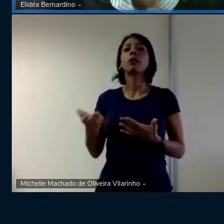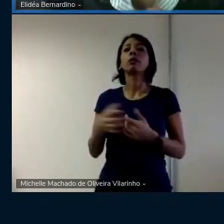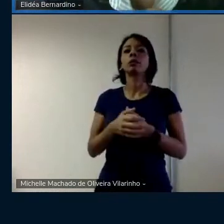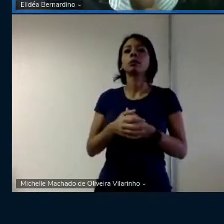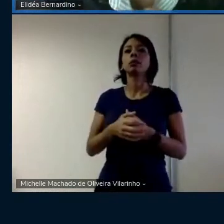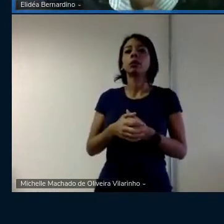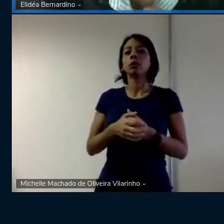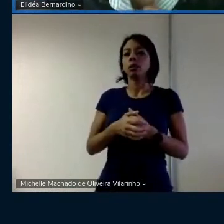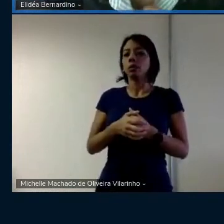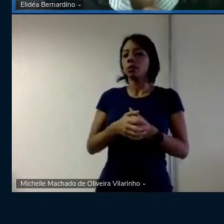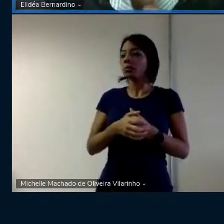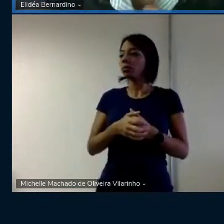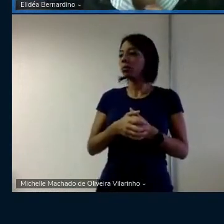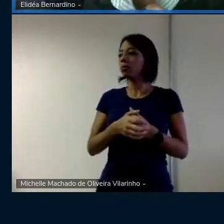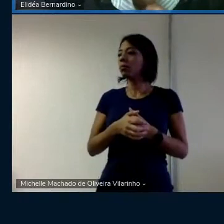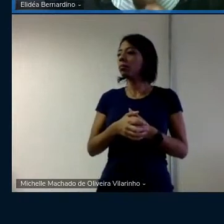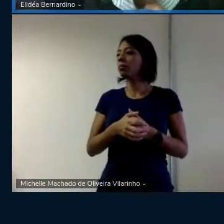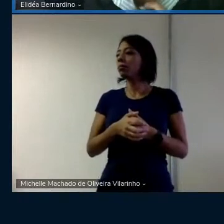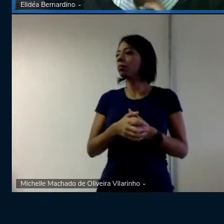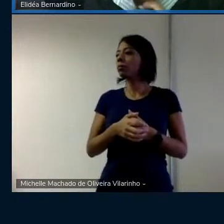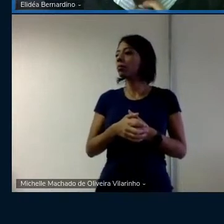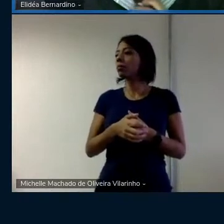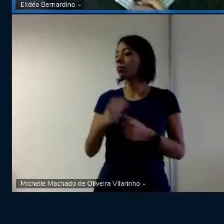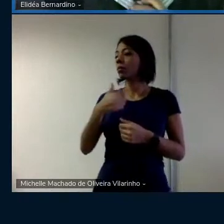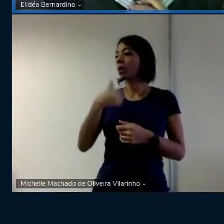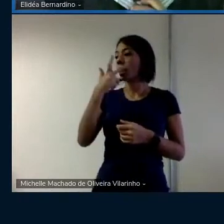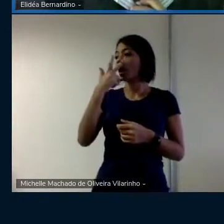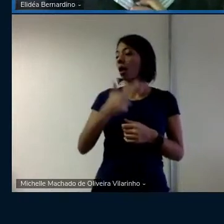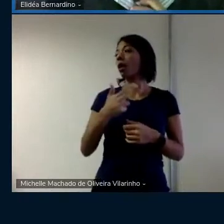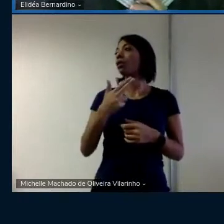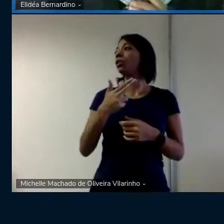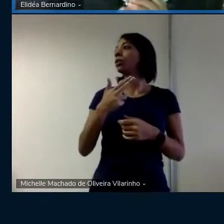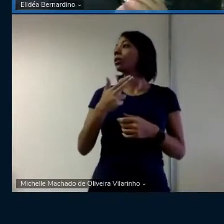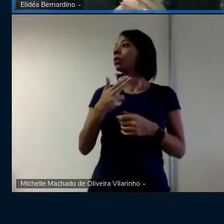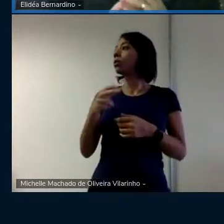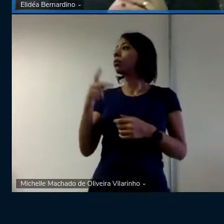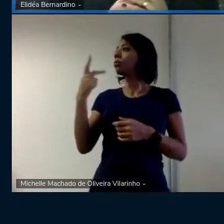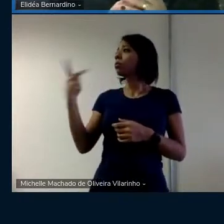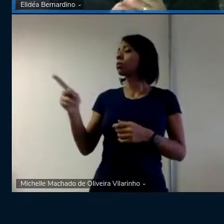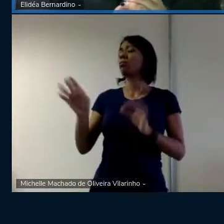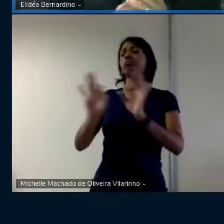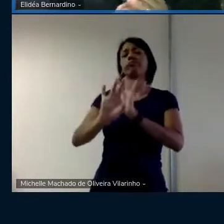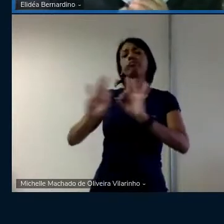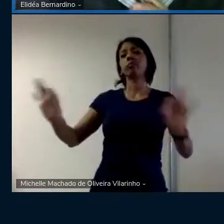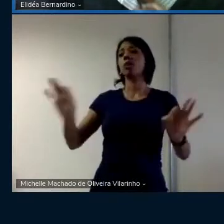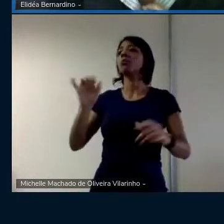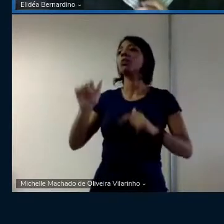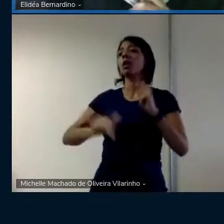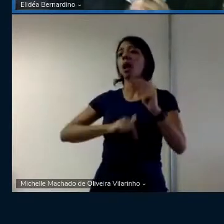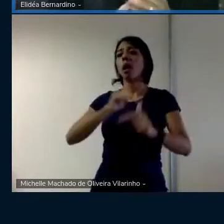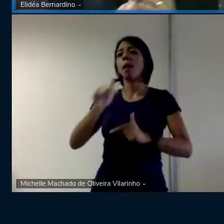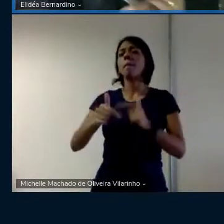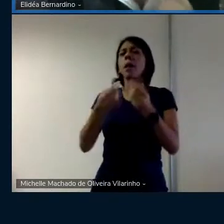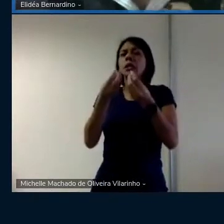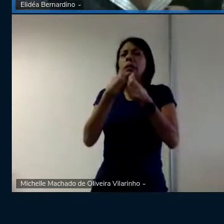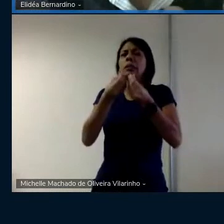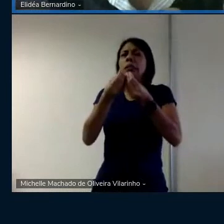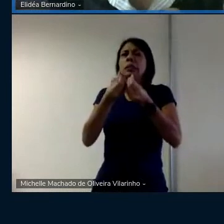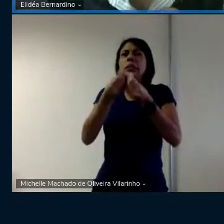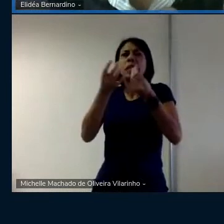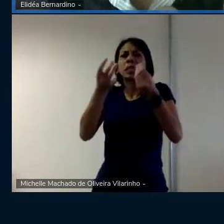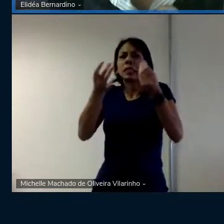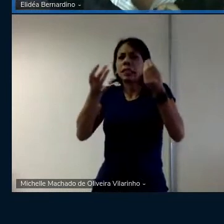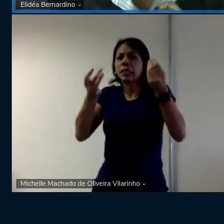questão de morfema e eu achei que você fez um ótimo trabalho muito minucioso muito